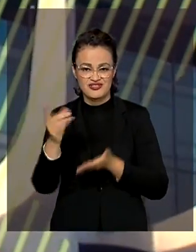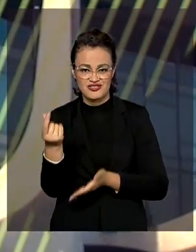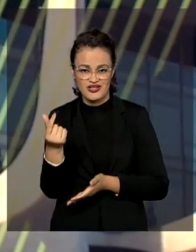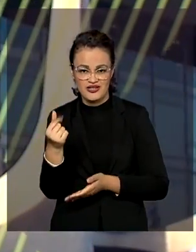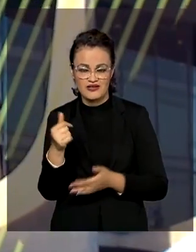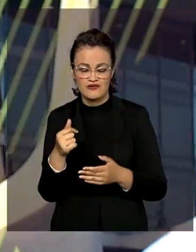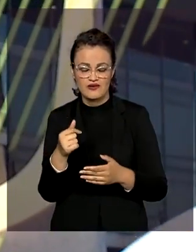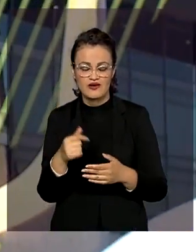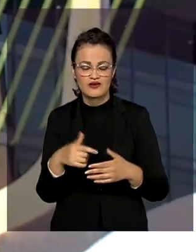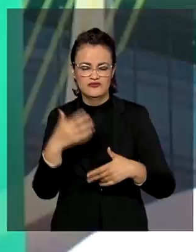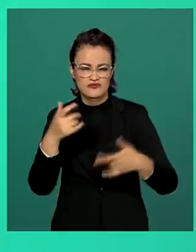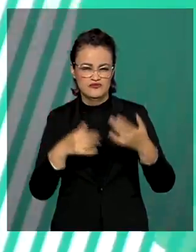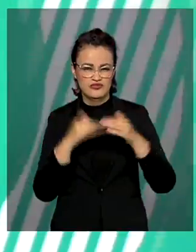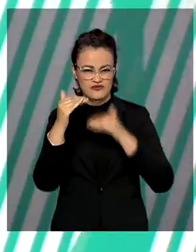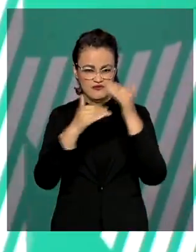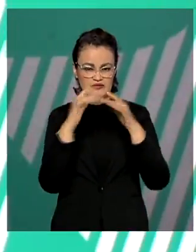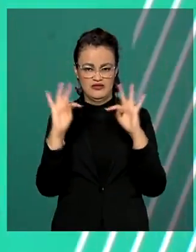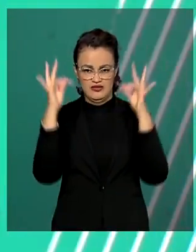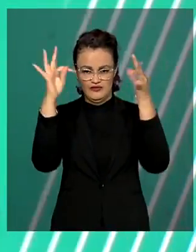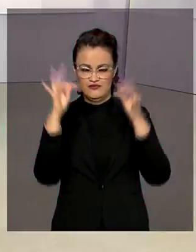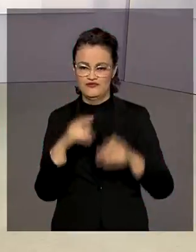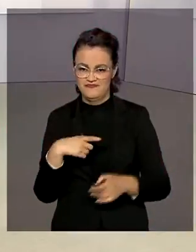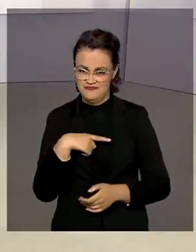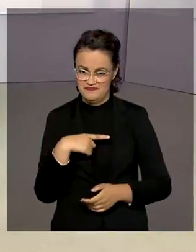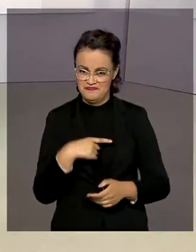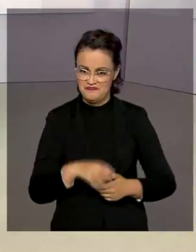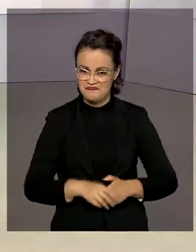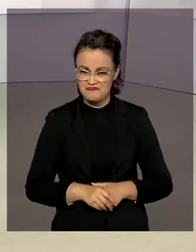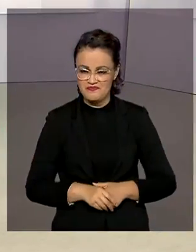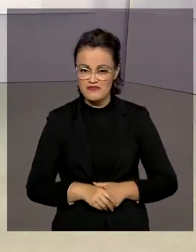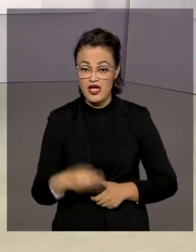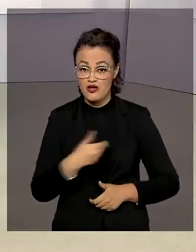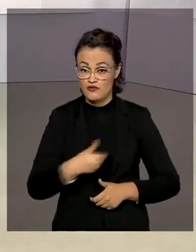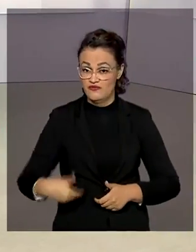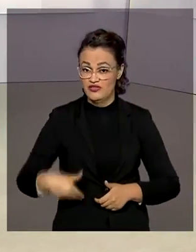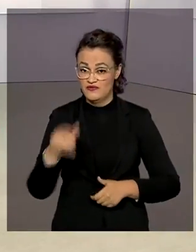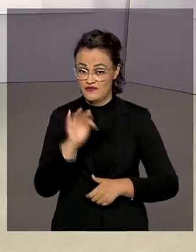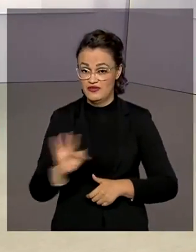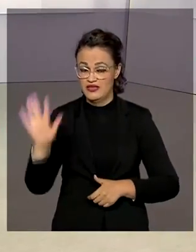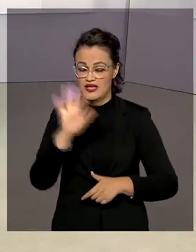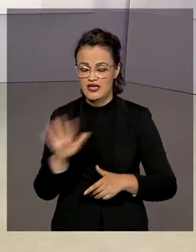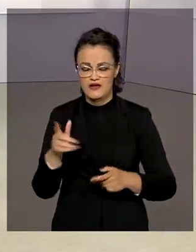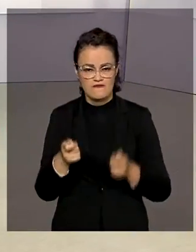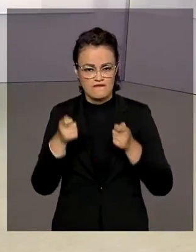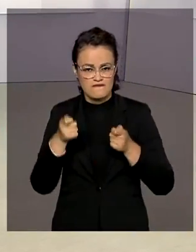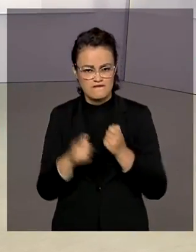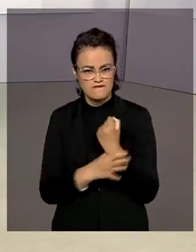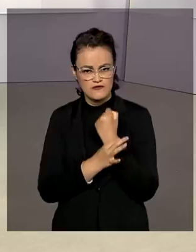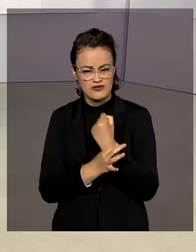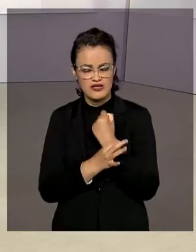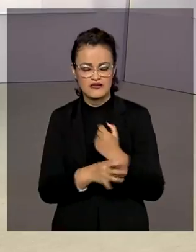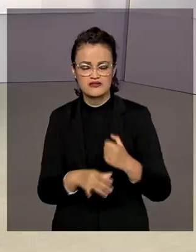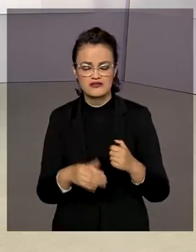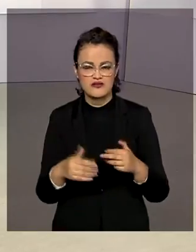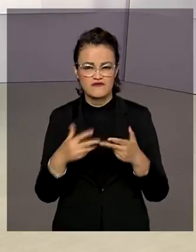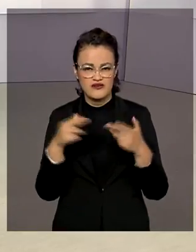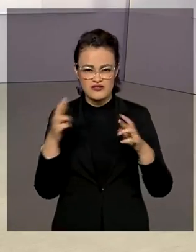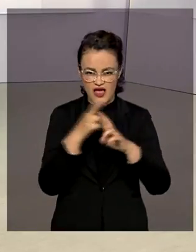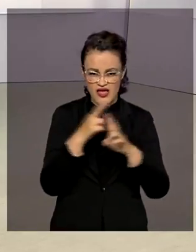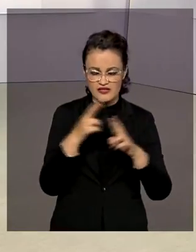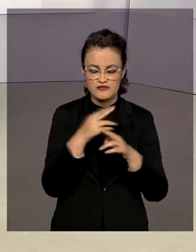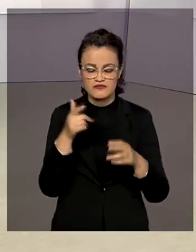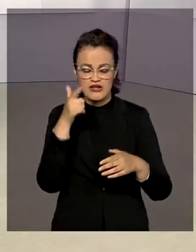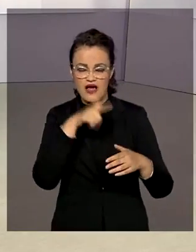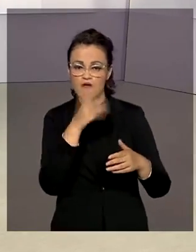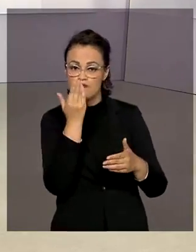de Desenvolvimento Científico e Tecnológico. O Governo Federal decidiu fortalecer a rede brasileira de bancos de alimentos,